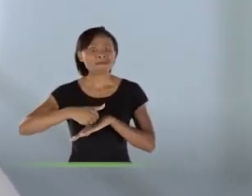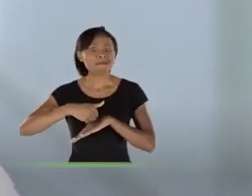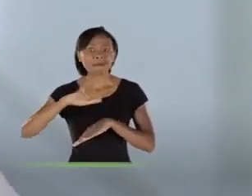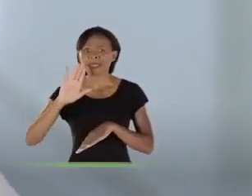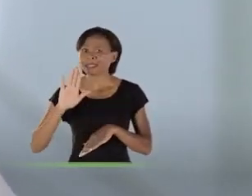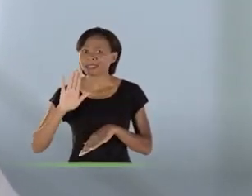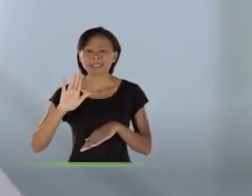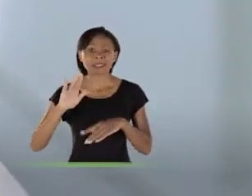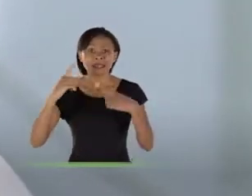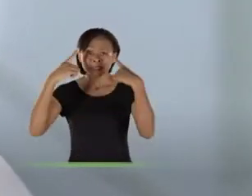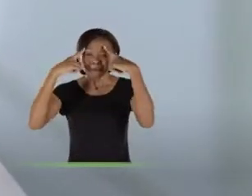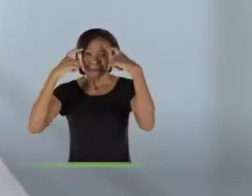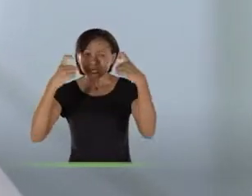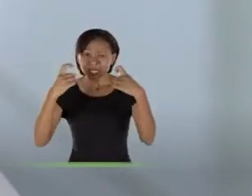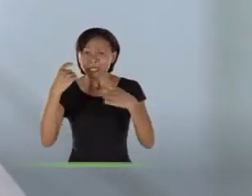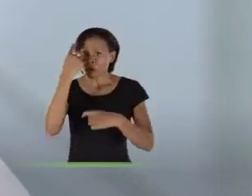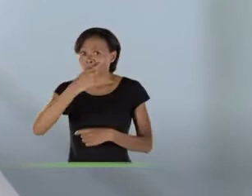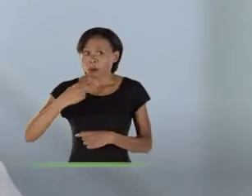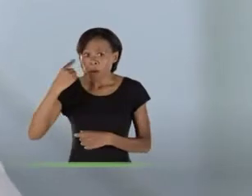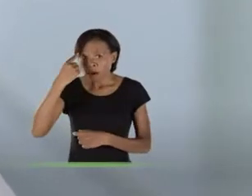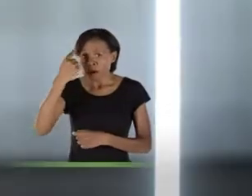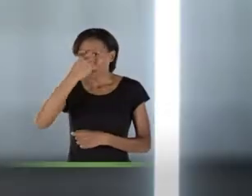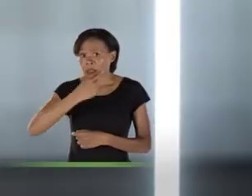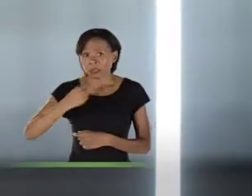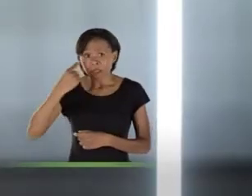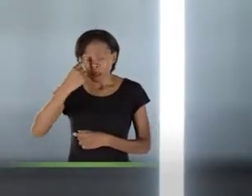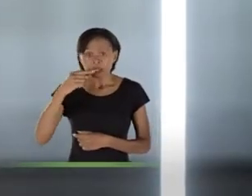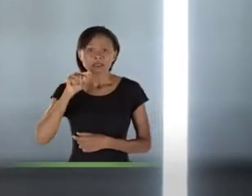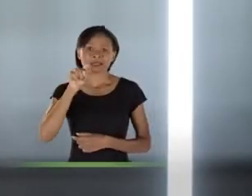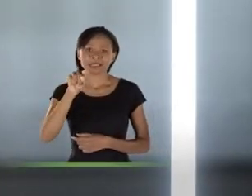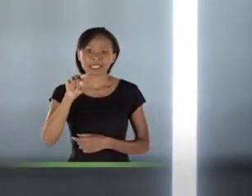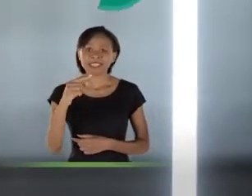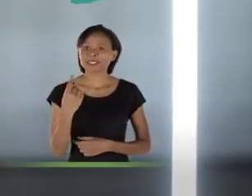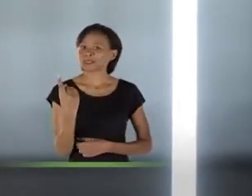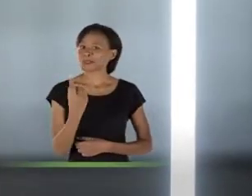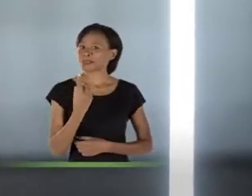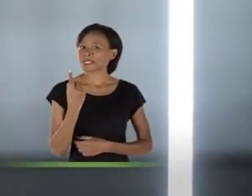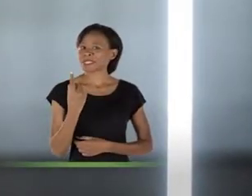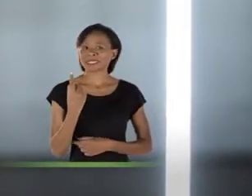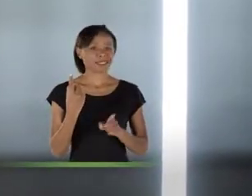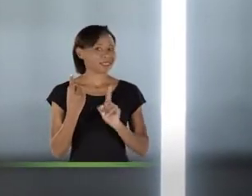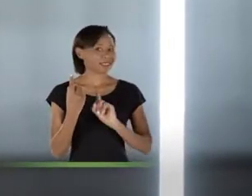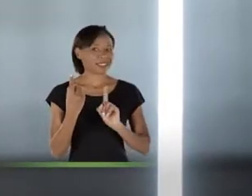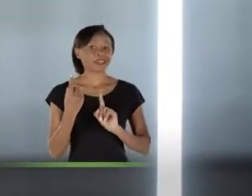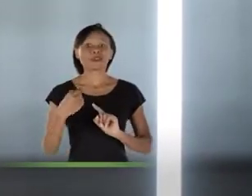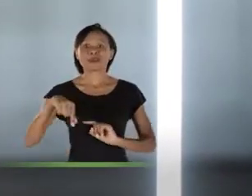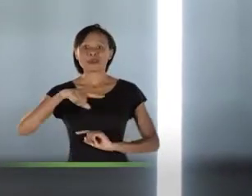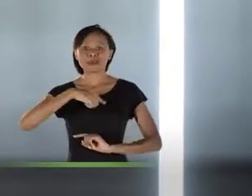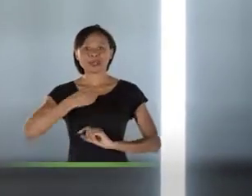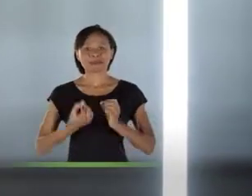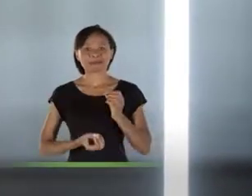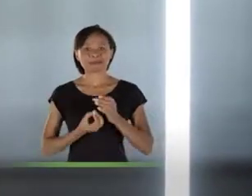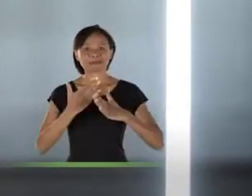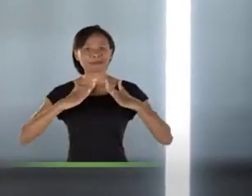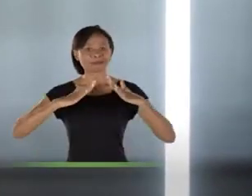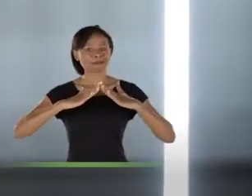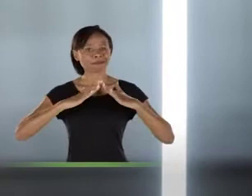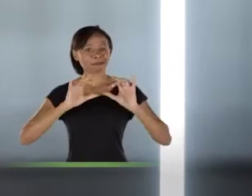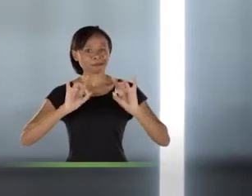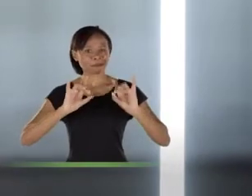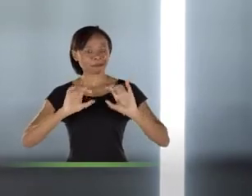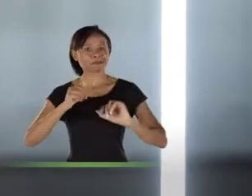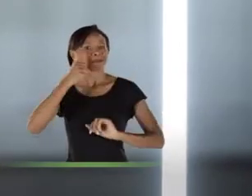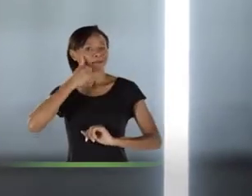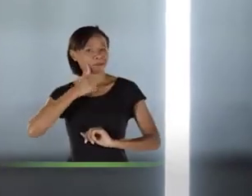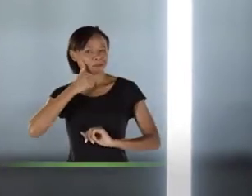de um caso de agressão contra a mulher a cada hora. Mas você não tá sozinha. Vamos implantar a Casa da Mulher. Serão